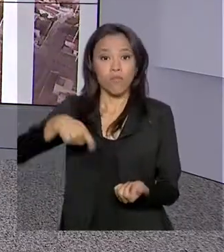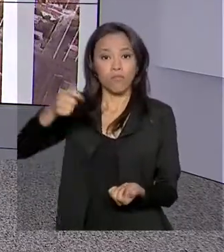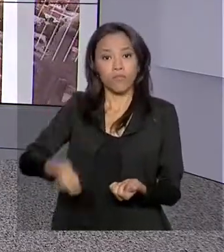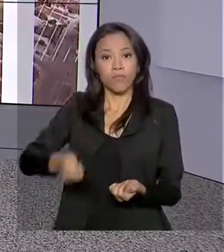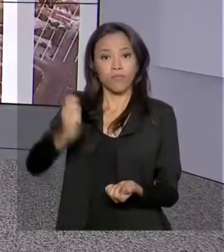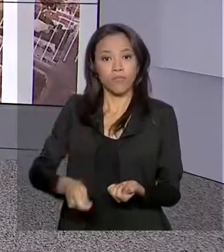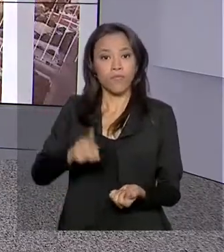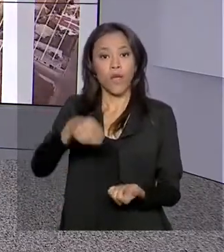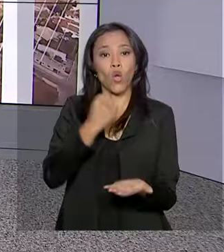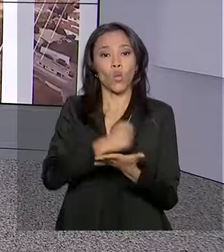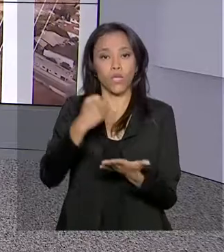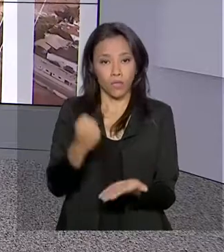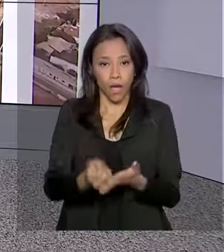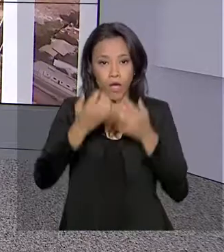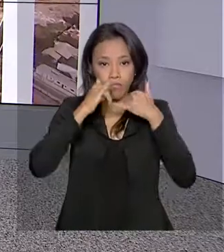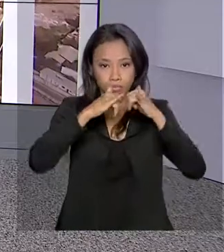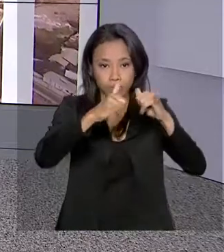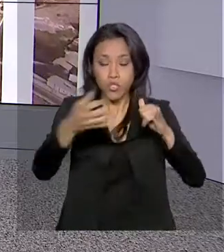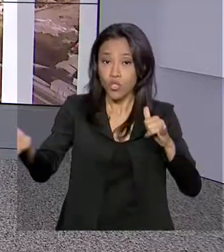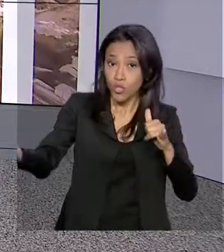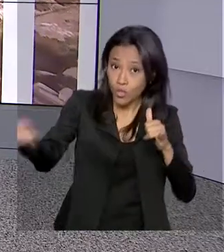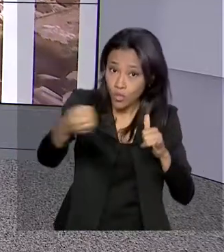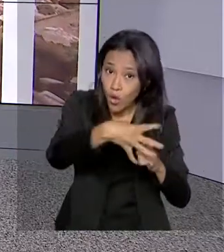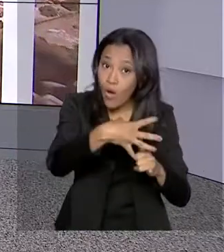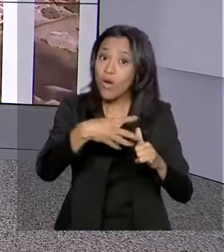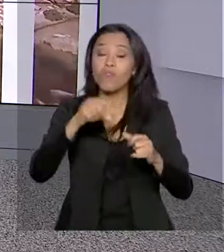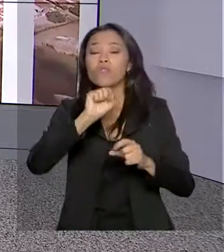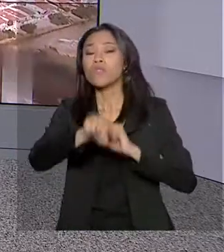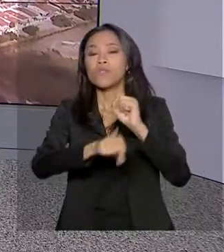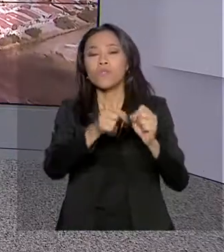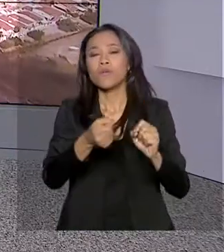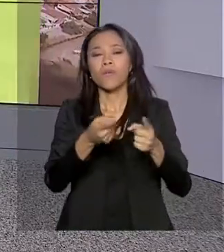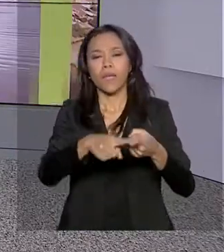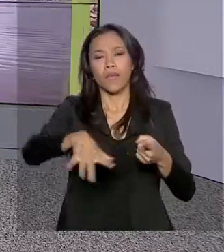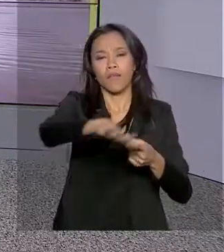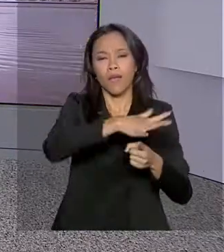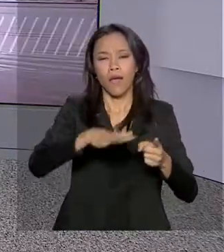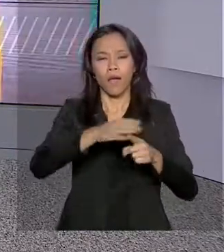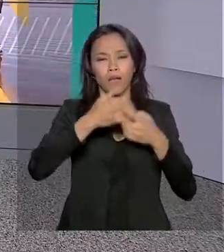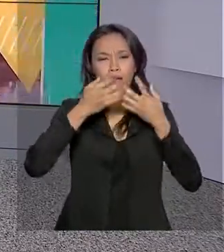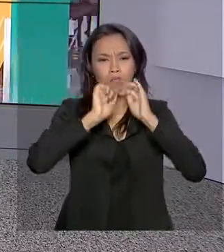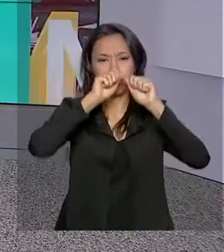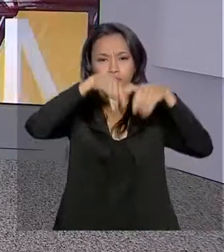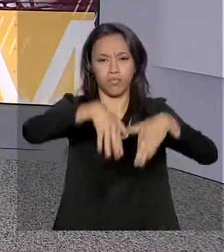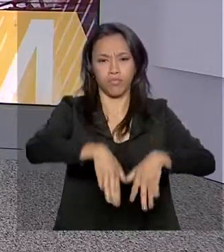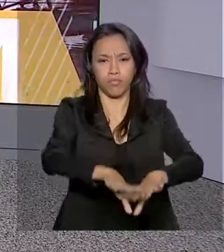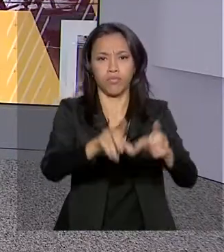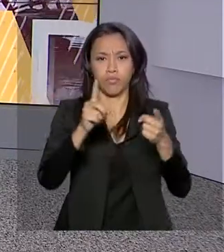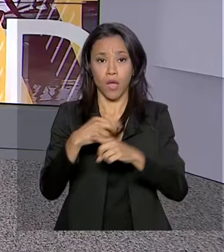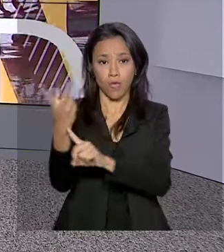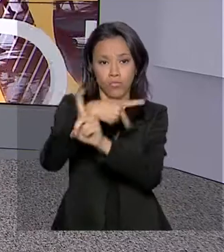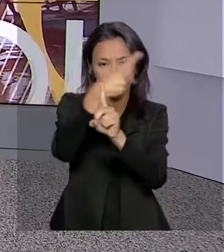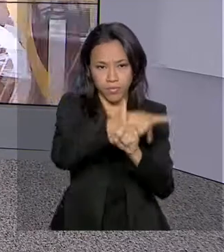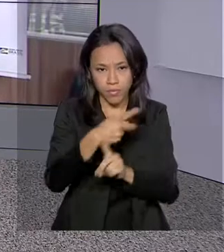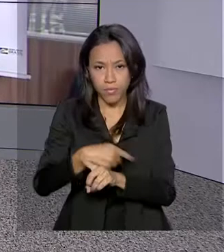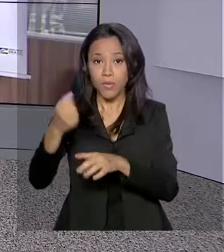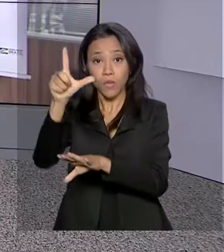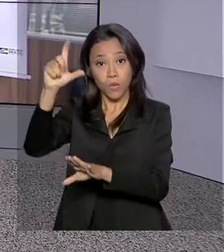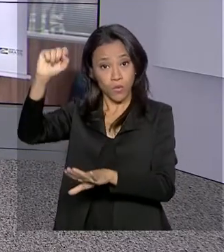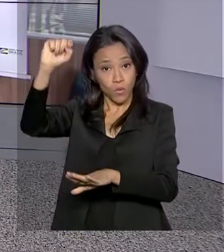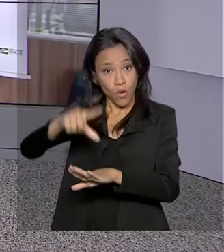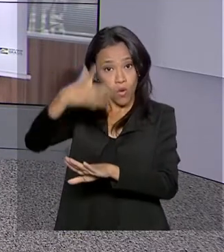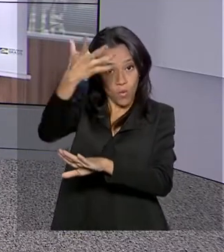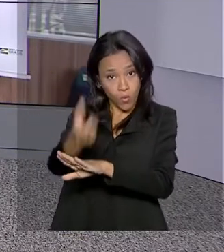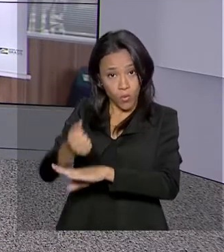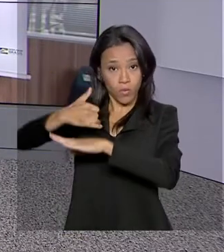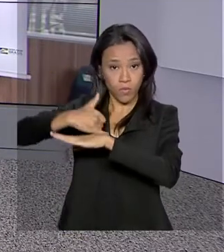de novos empreendimentos de geração de fontes hidrelétrica, eólica, solar e termoelétrica. E quem tem os detalhes para a gente